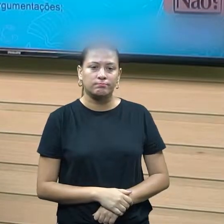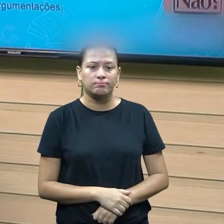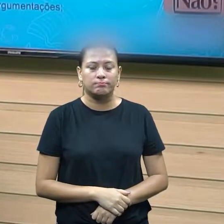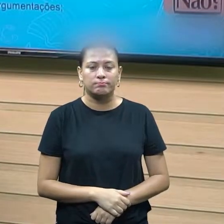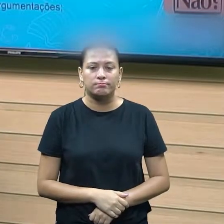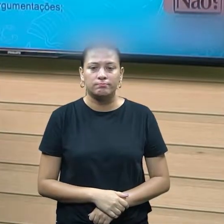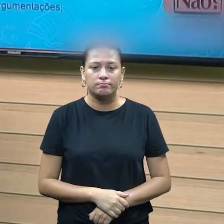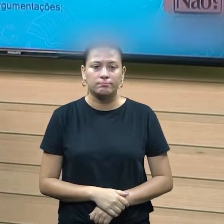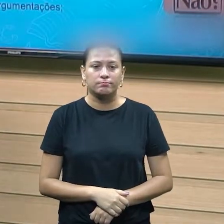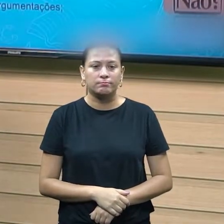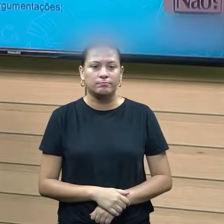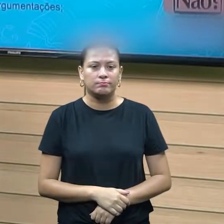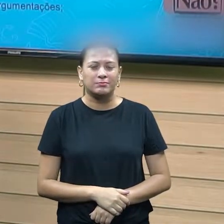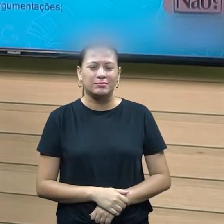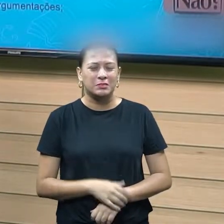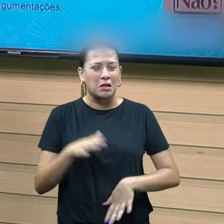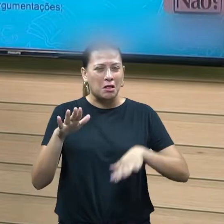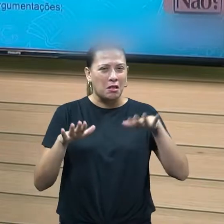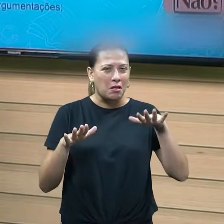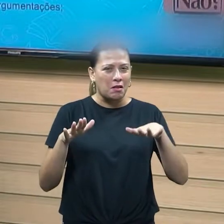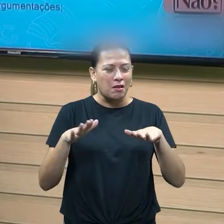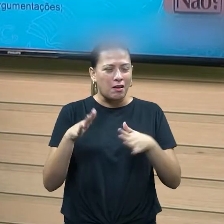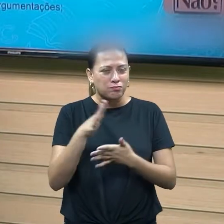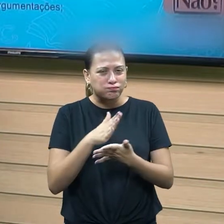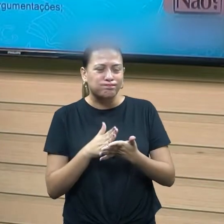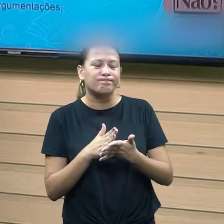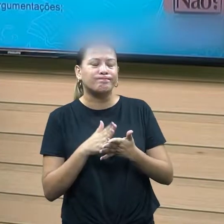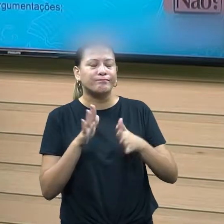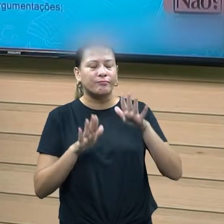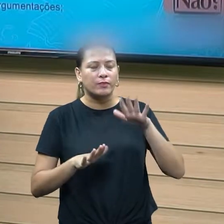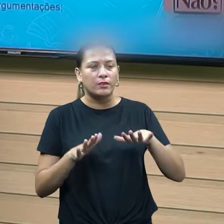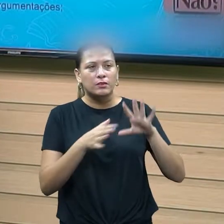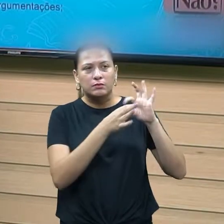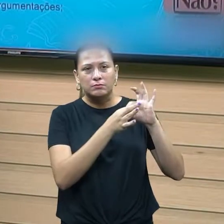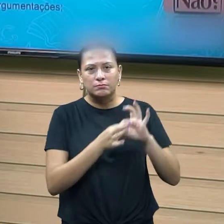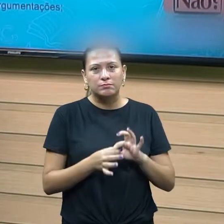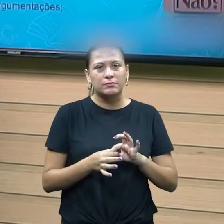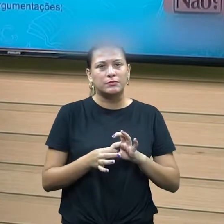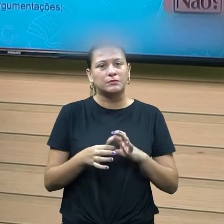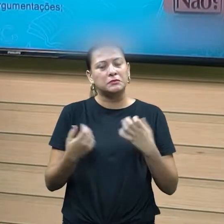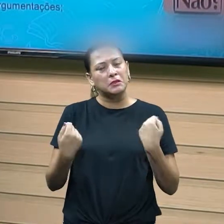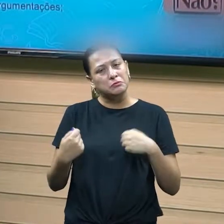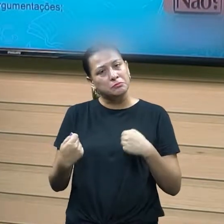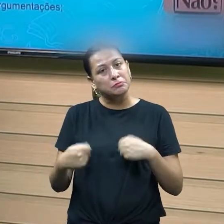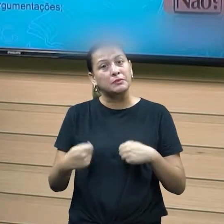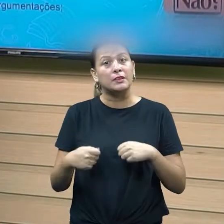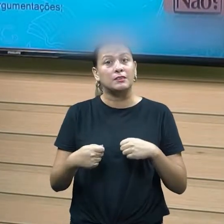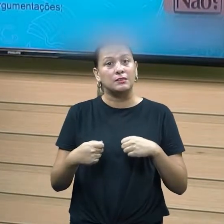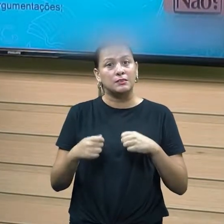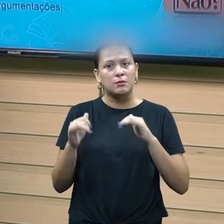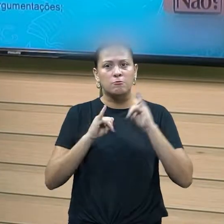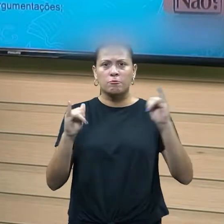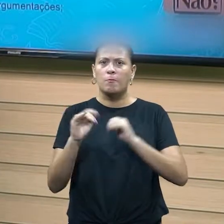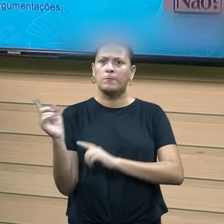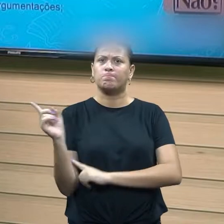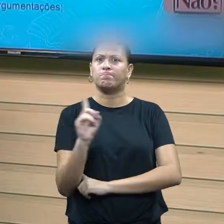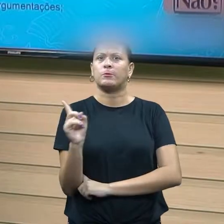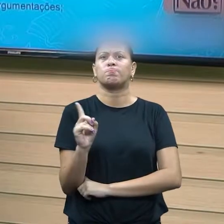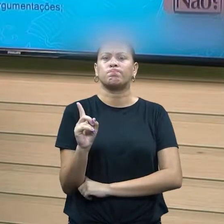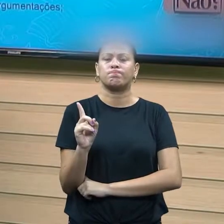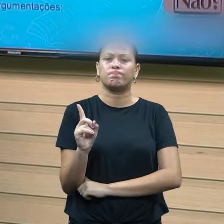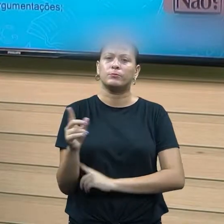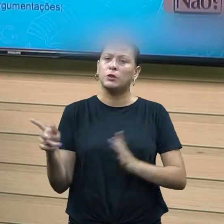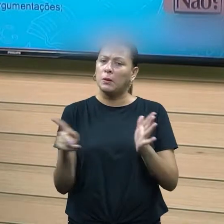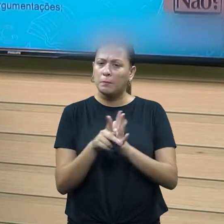a gente se depara com situações e que é necessário dizer não. Então, dizer não também faz parte desse processo de